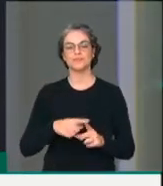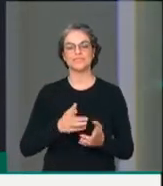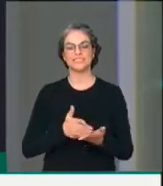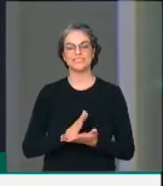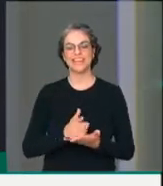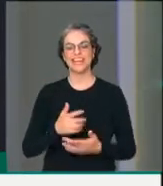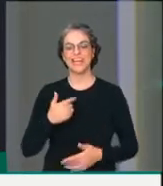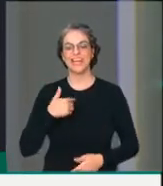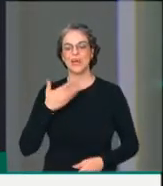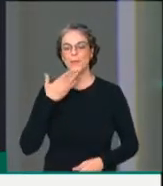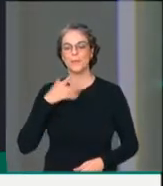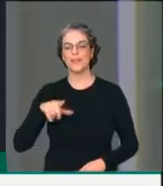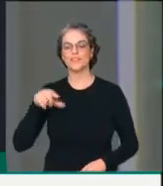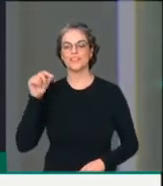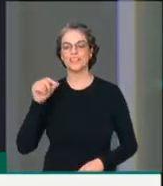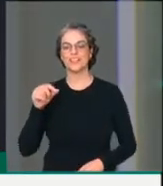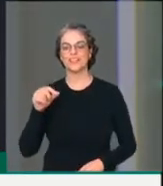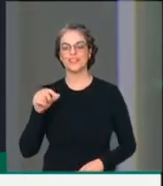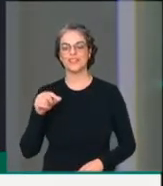obrigado, Vônei.